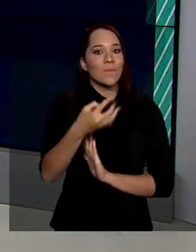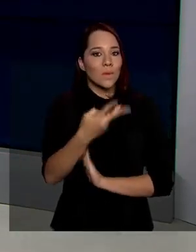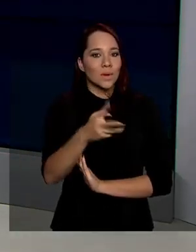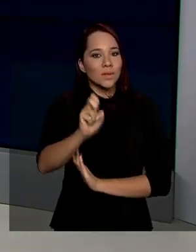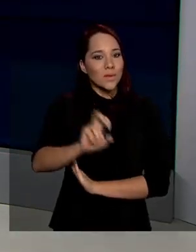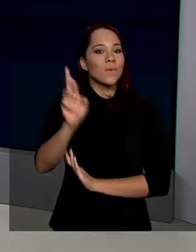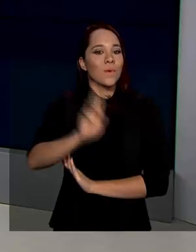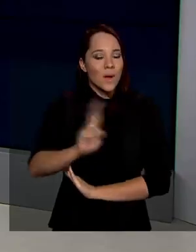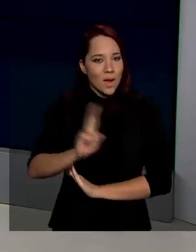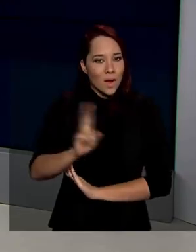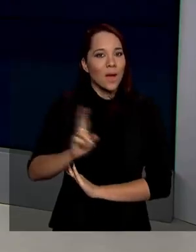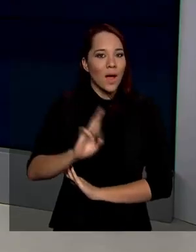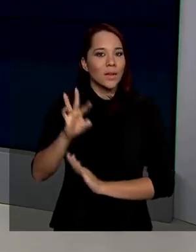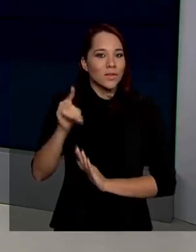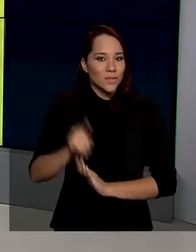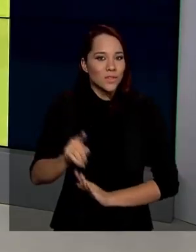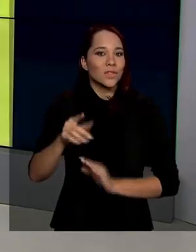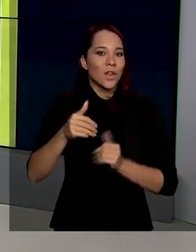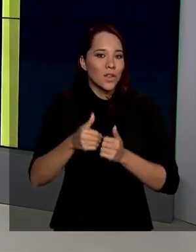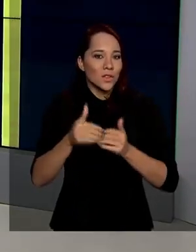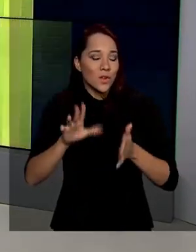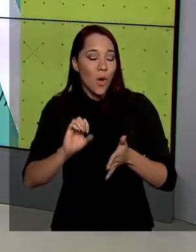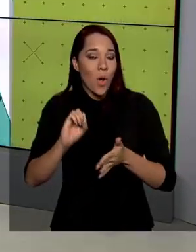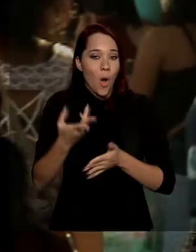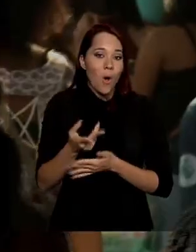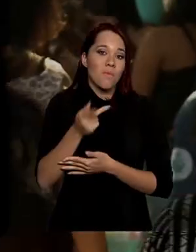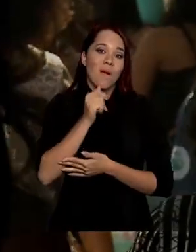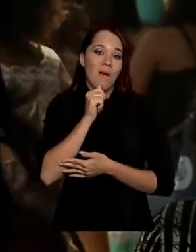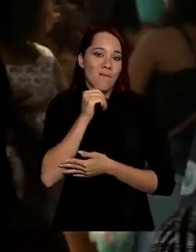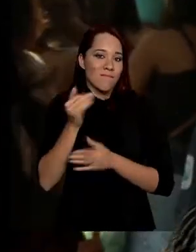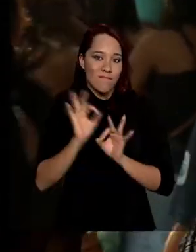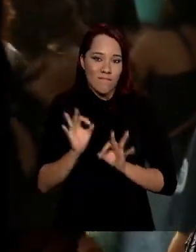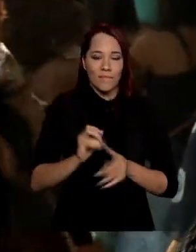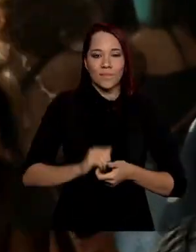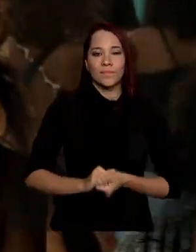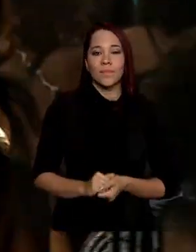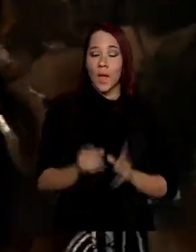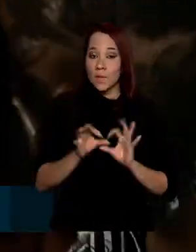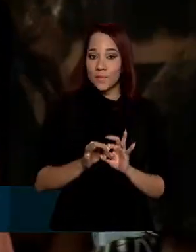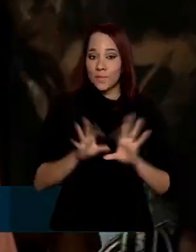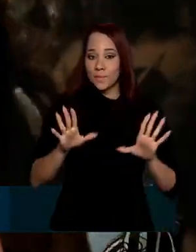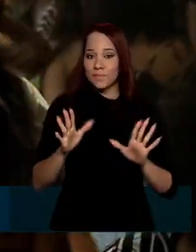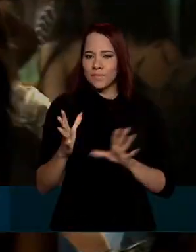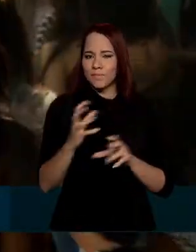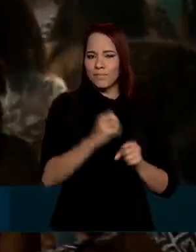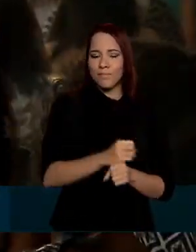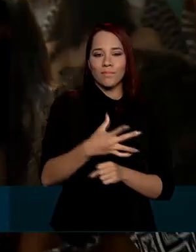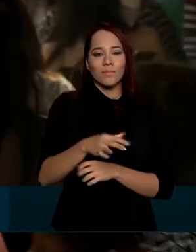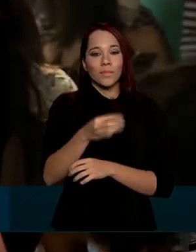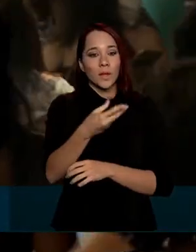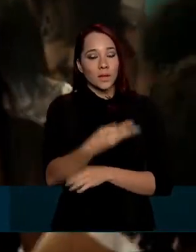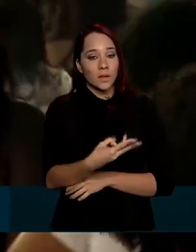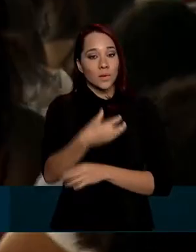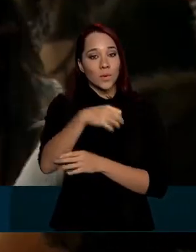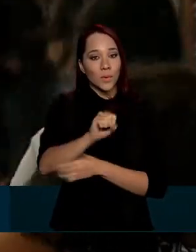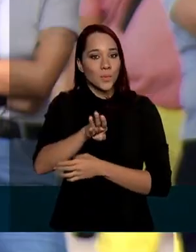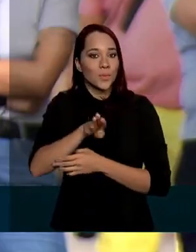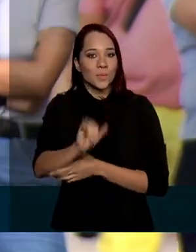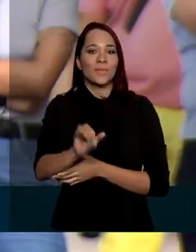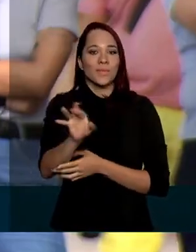,00 de contas ativas ou inativas. A liberação de cerca de R$ 38 bilhões